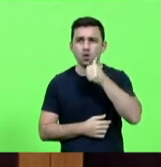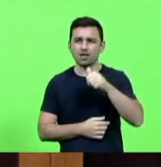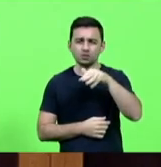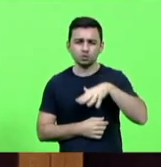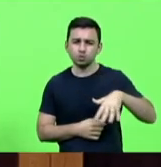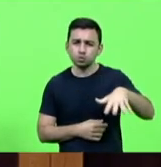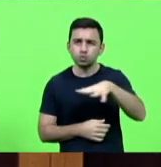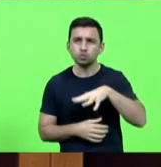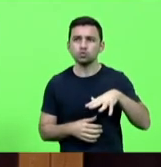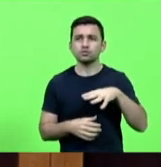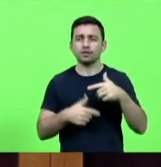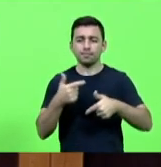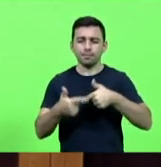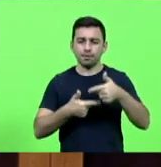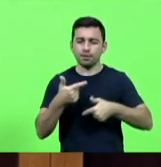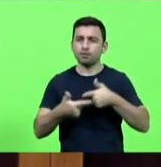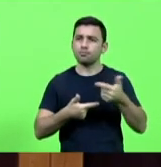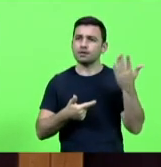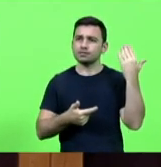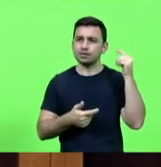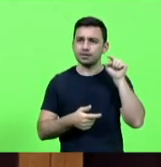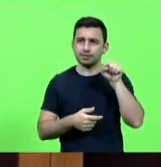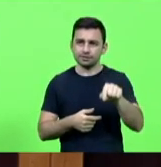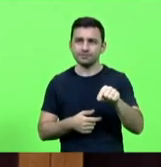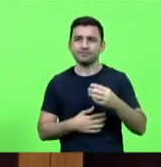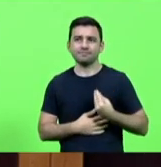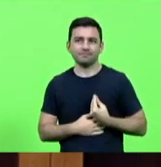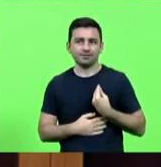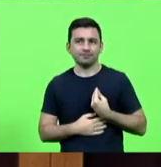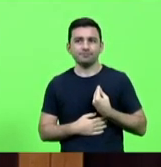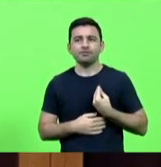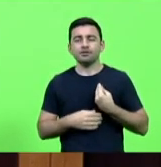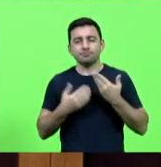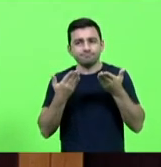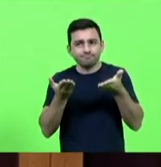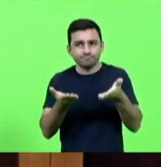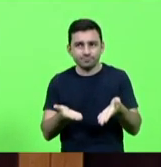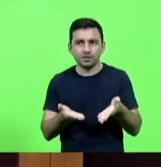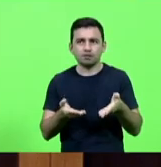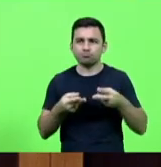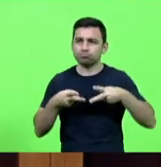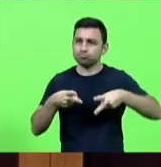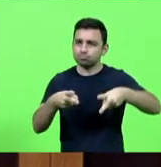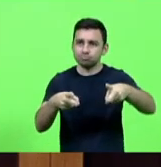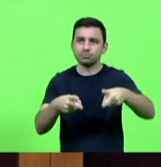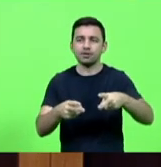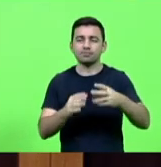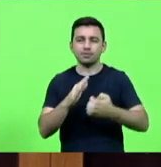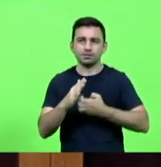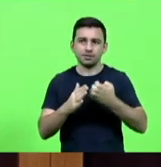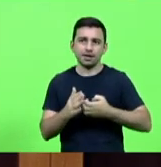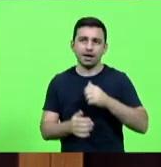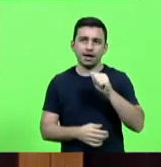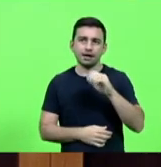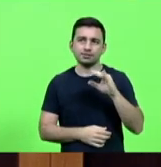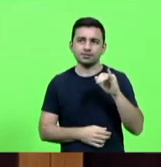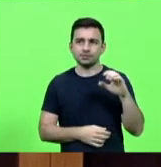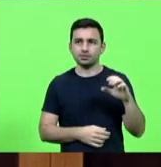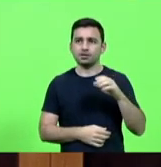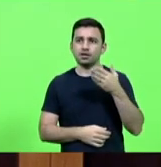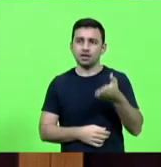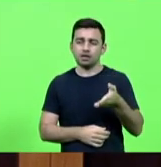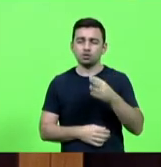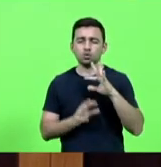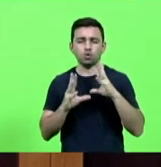colaboradores da entidade vida longa para a associação empresarial de Criciúma a nossa e que temos muito